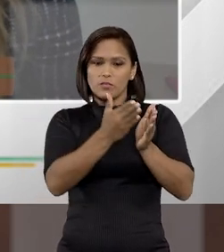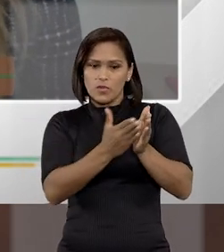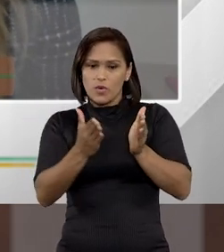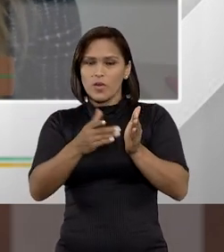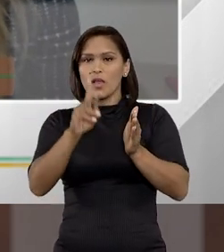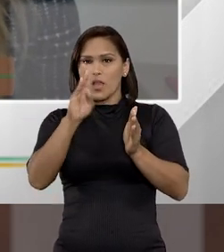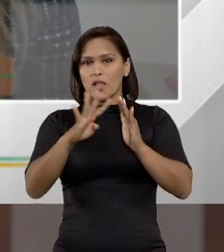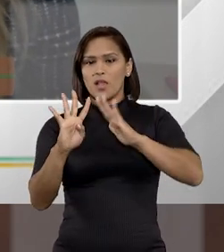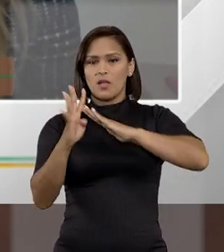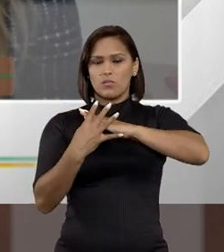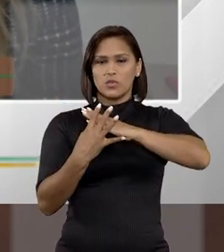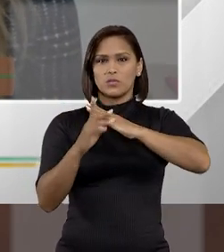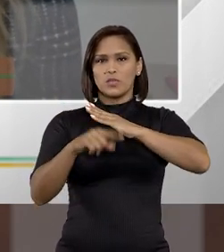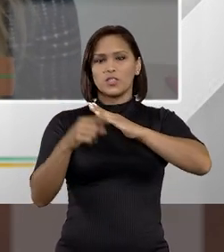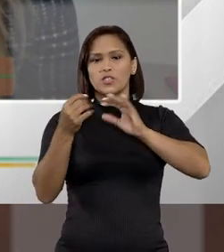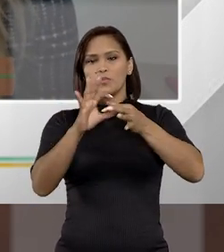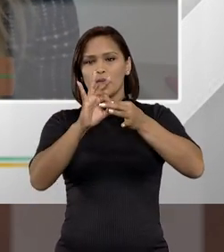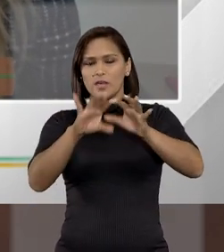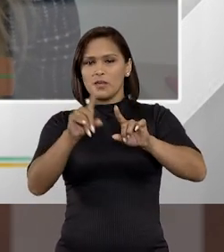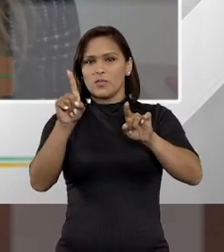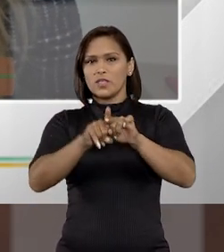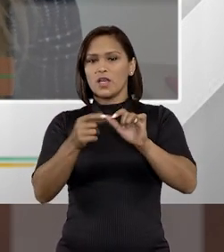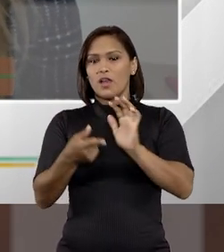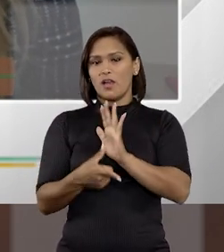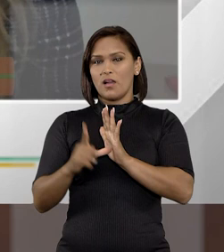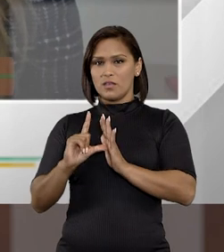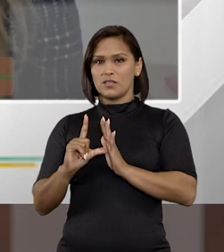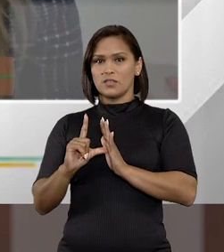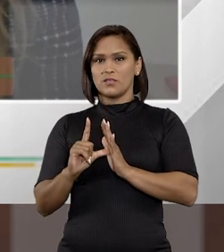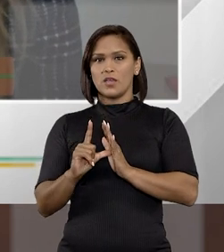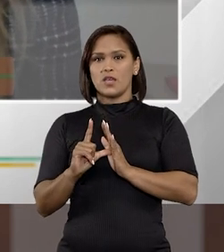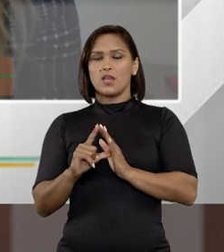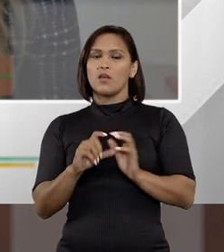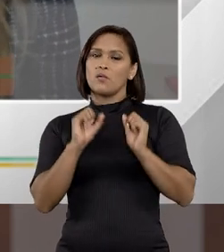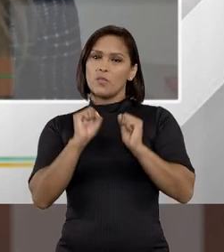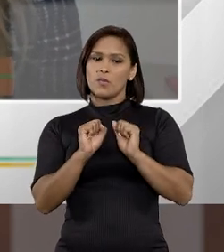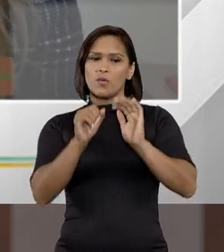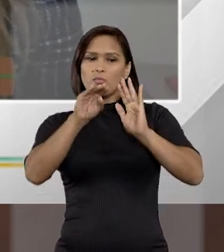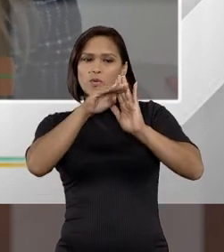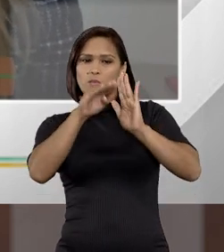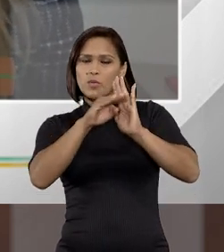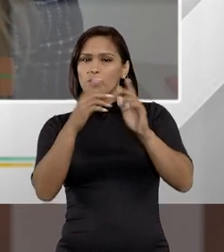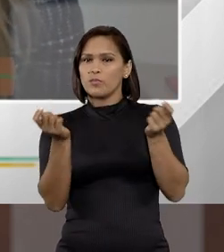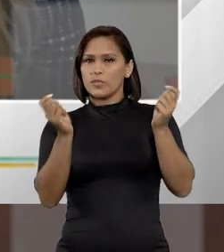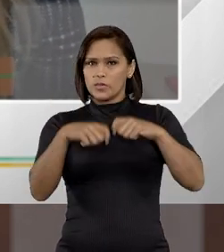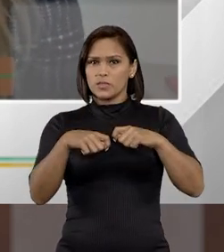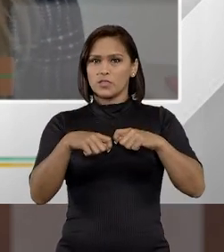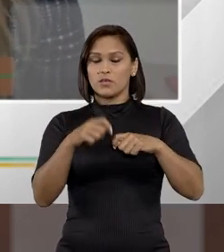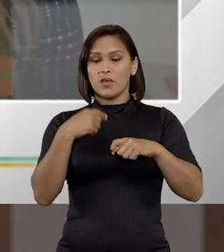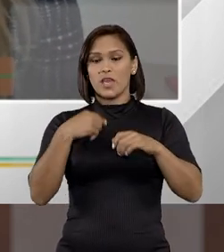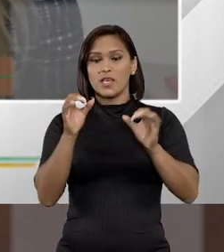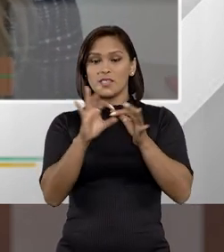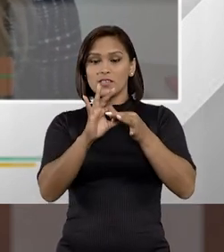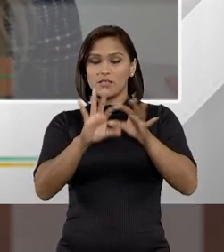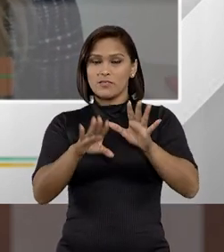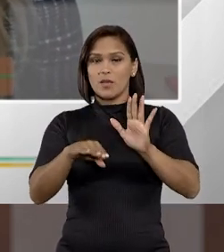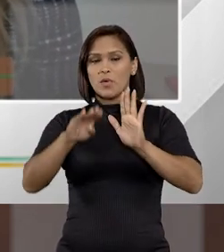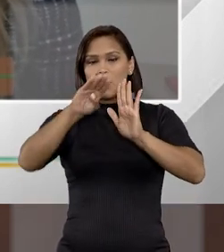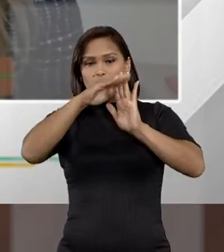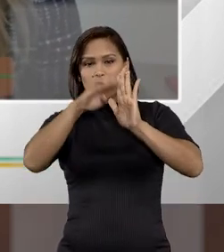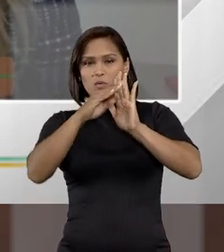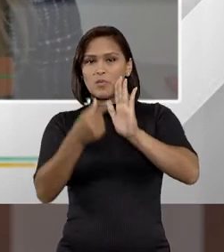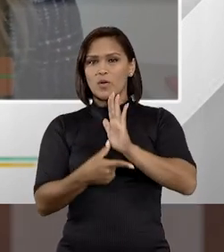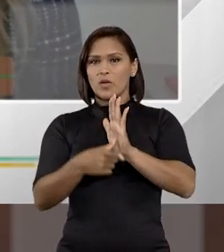de pena, é a possibilidade dele ir para a liberdade antecipada, né, sujeito a algumas condições. E aí esse livramento